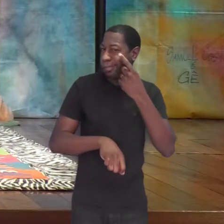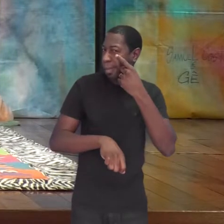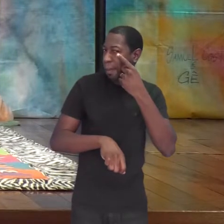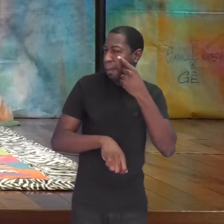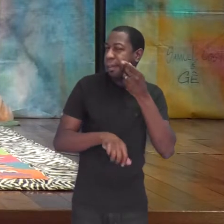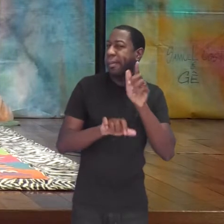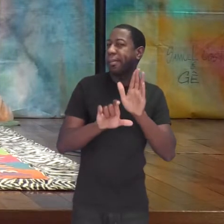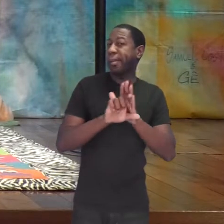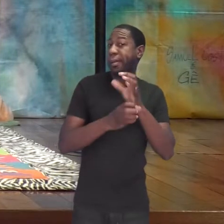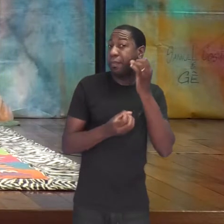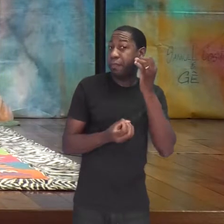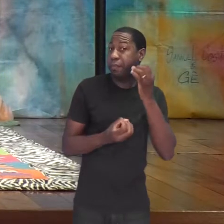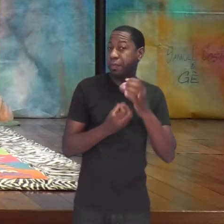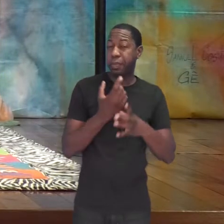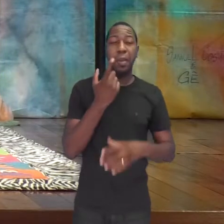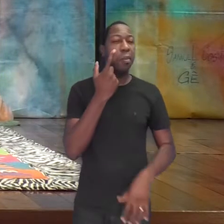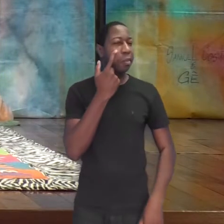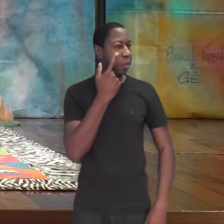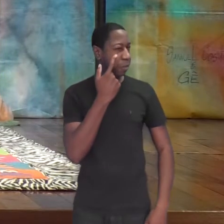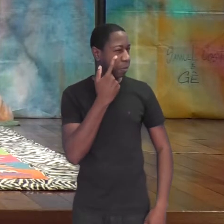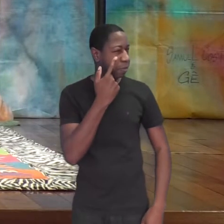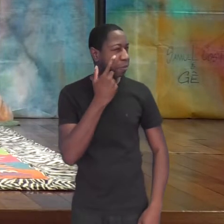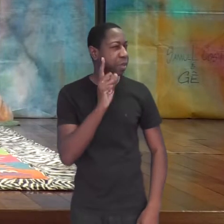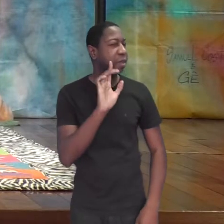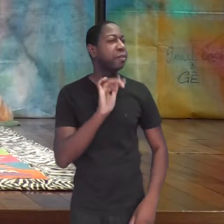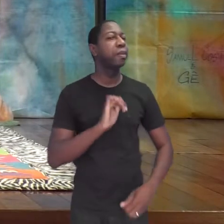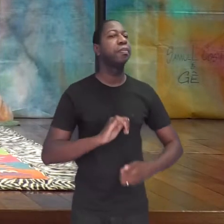inventou, só para vocês verem, era assim.